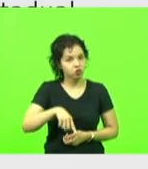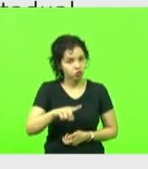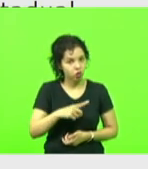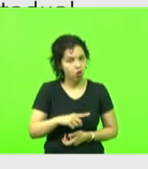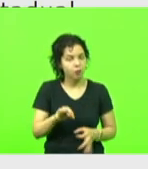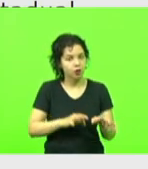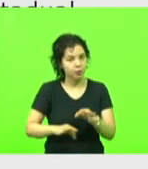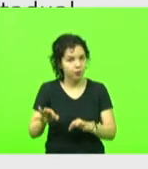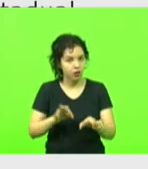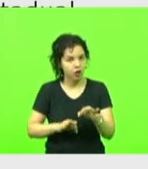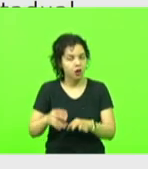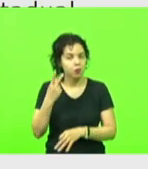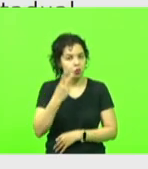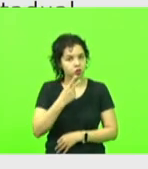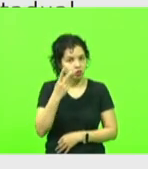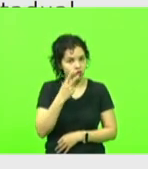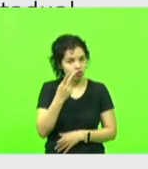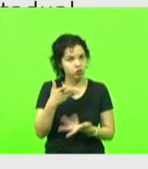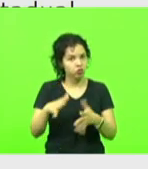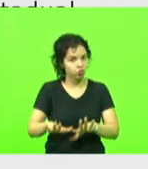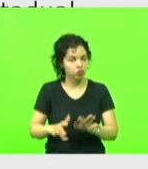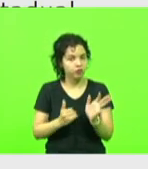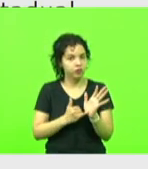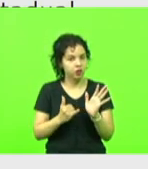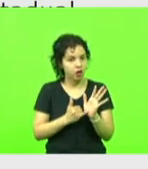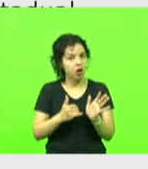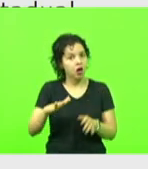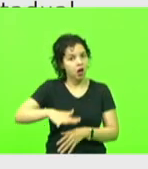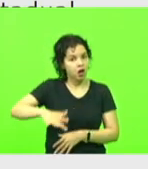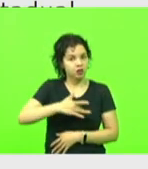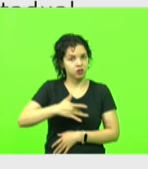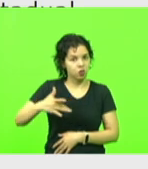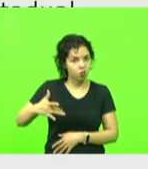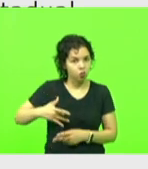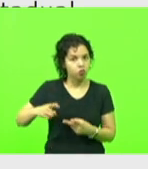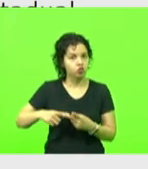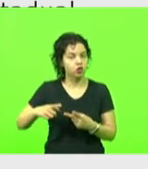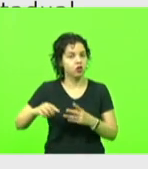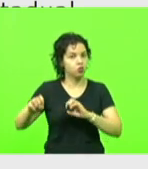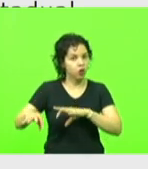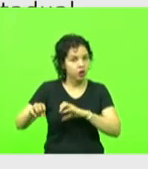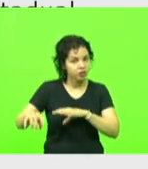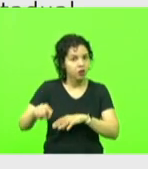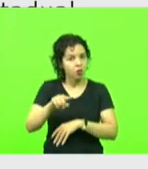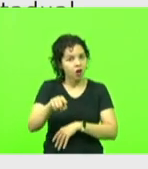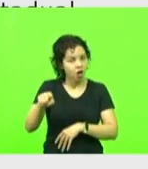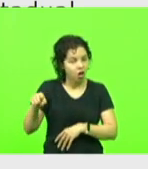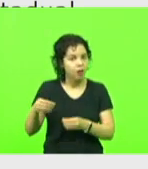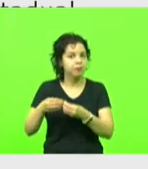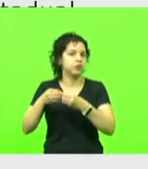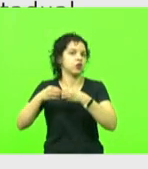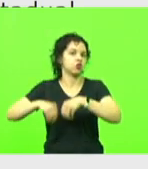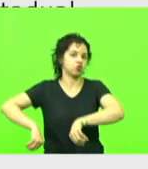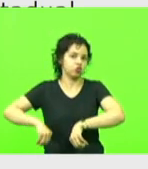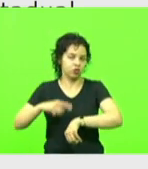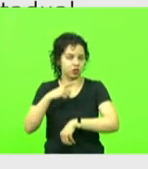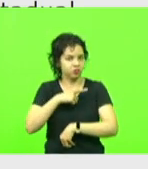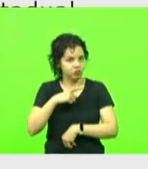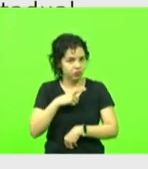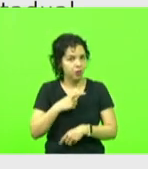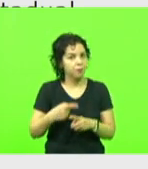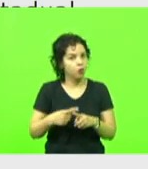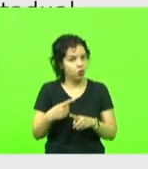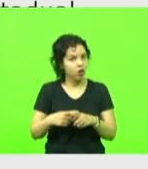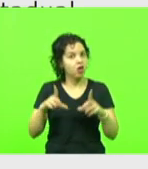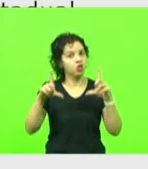a saúde, educação, que tem percentuais constitucionais, são afetados diretamente, porque